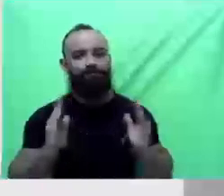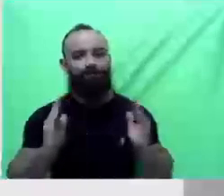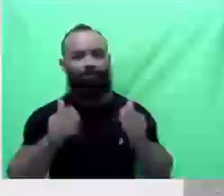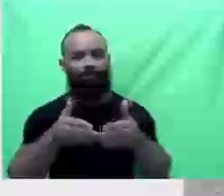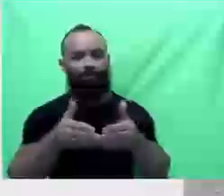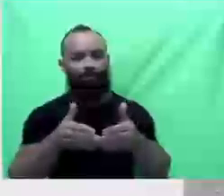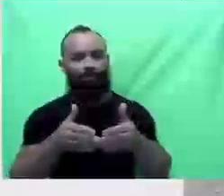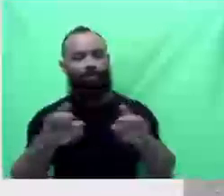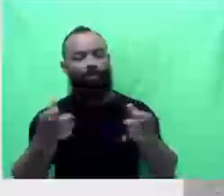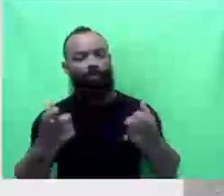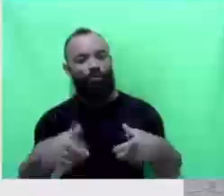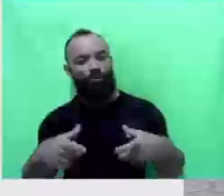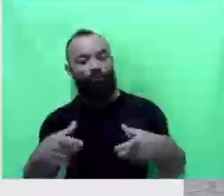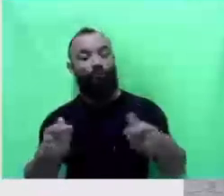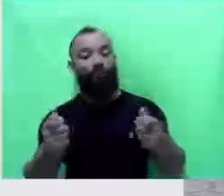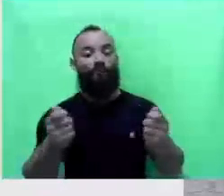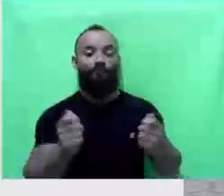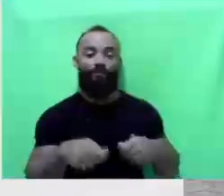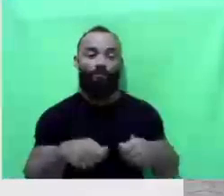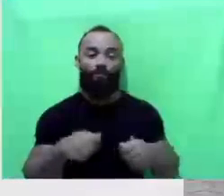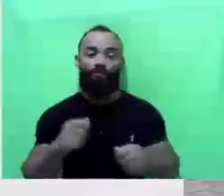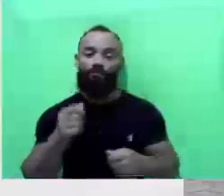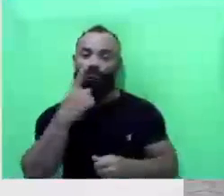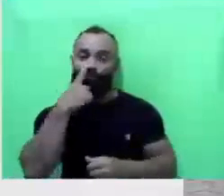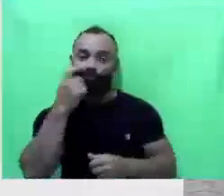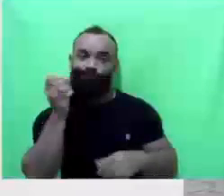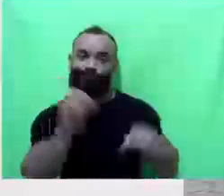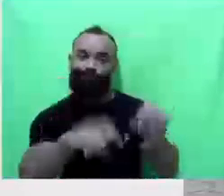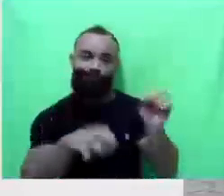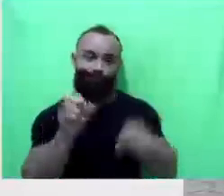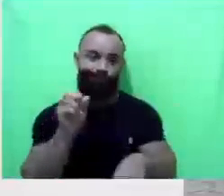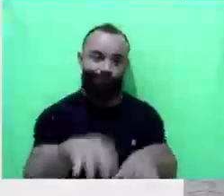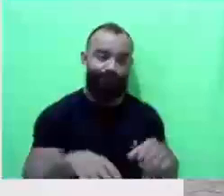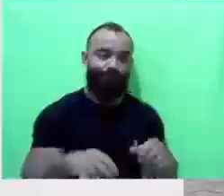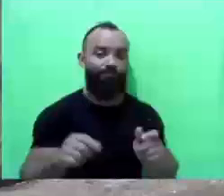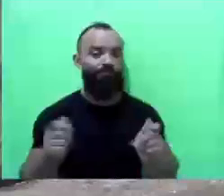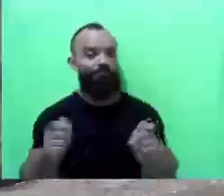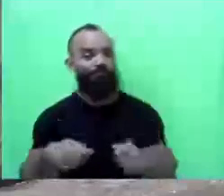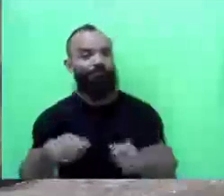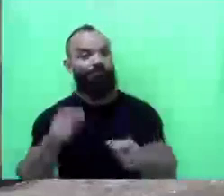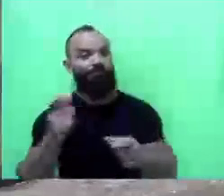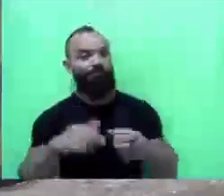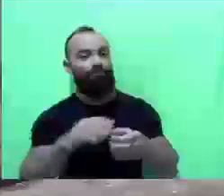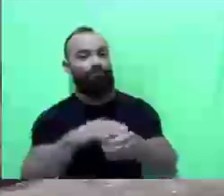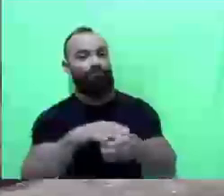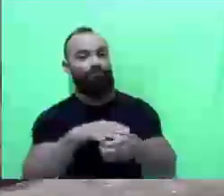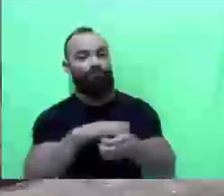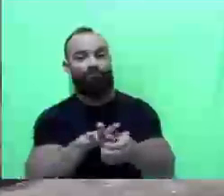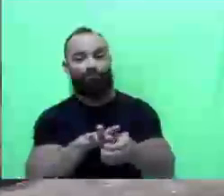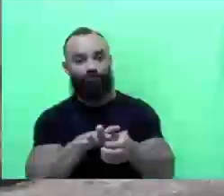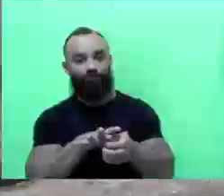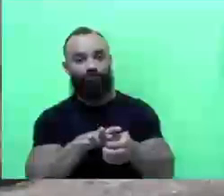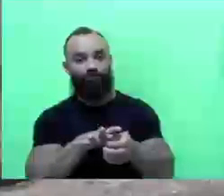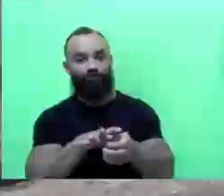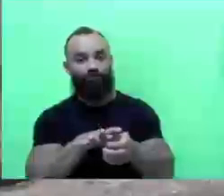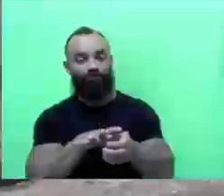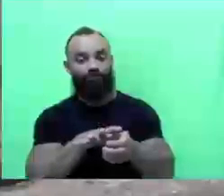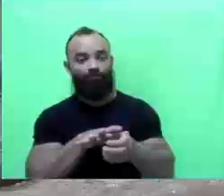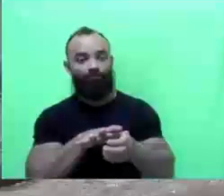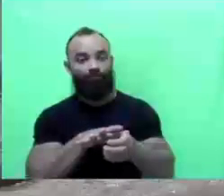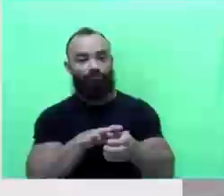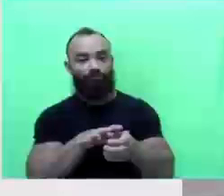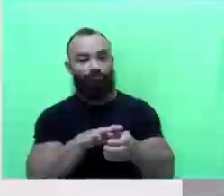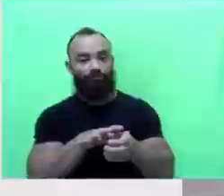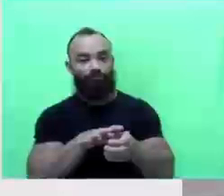onde poderiam também juntar. E, novamente, a gente mostra ali, essa boca de boeiro está na lateral, na verdade, ela está no